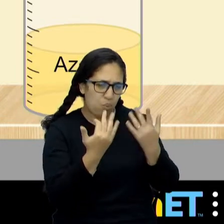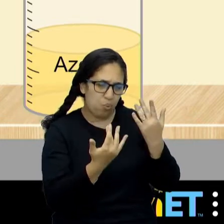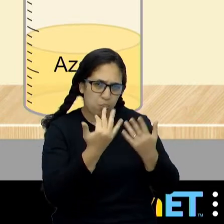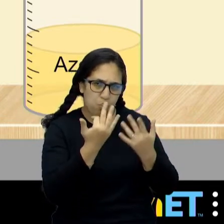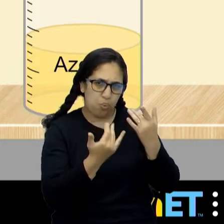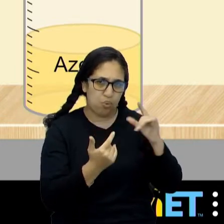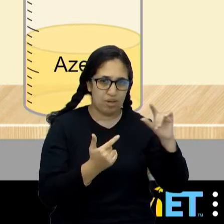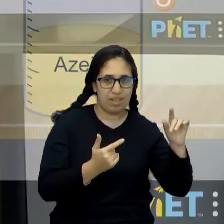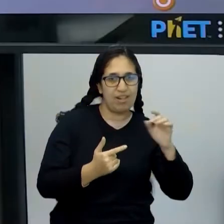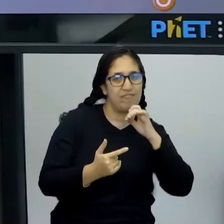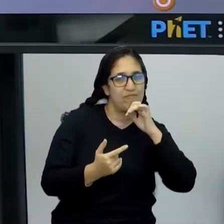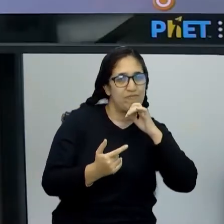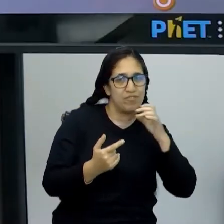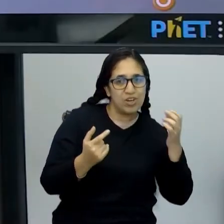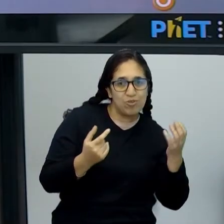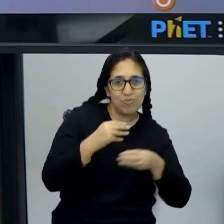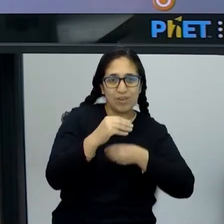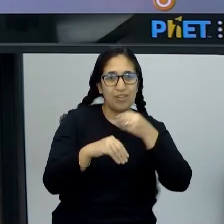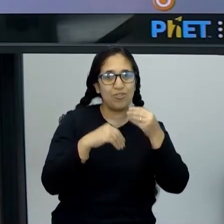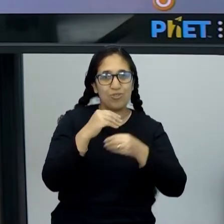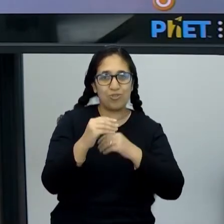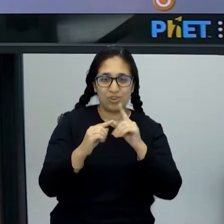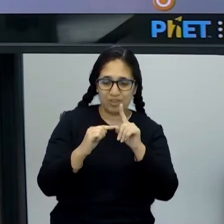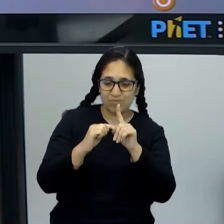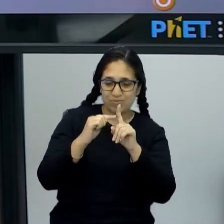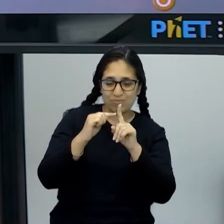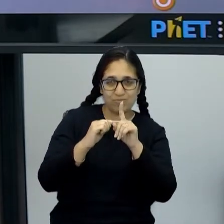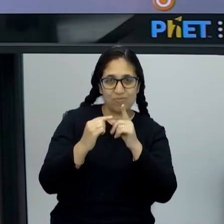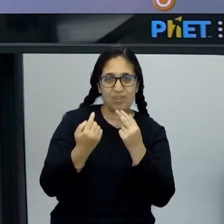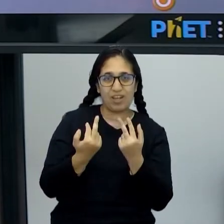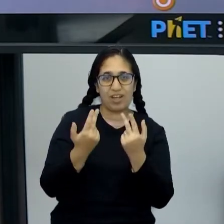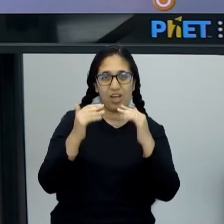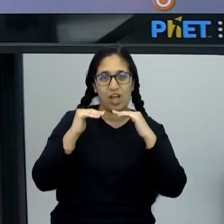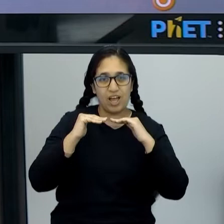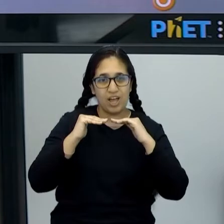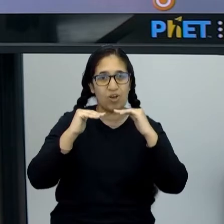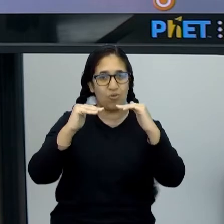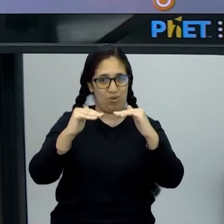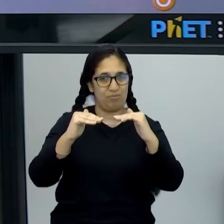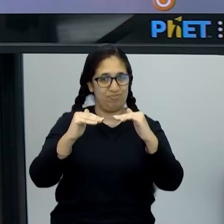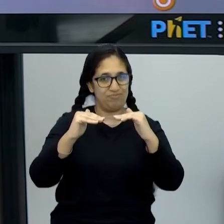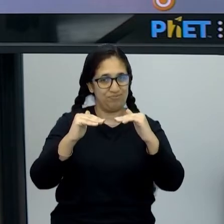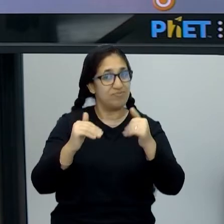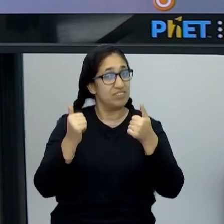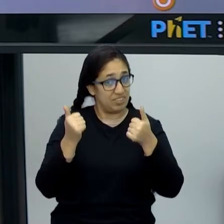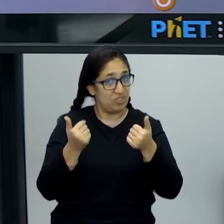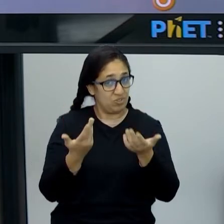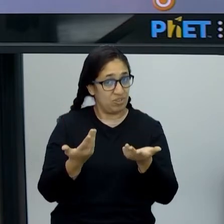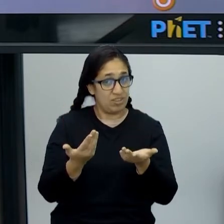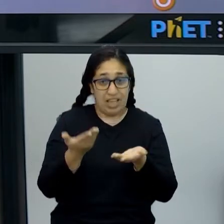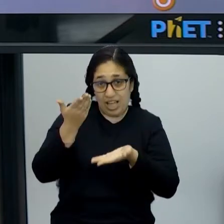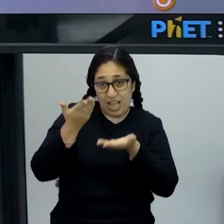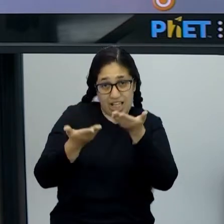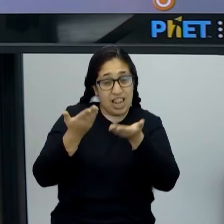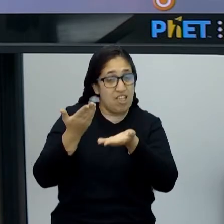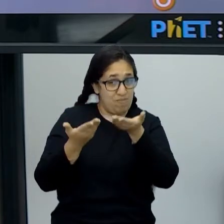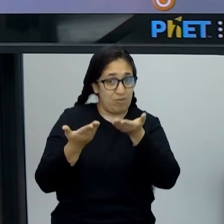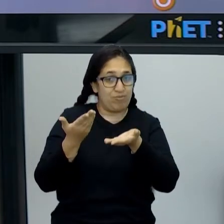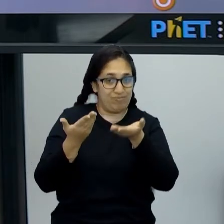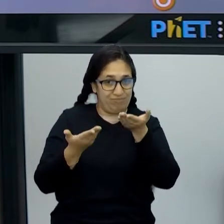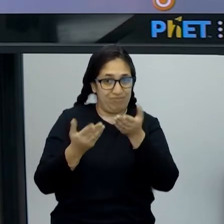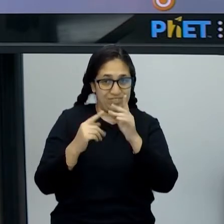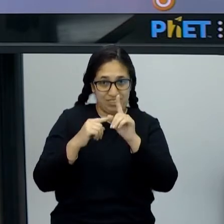pra quem tá com menos. E isso acontece até que os dois fiquem com a mesma temperatura. Isso é chamado de equilíbrio térmico, tá bom?